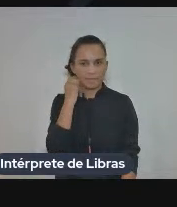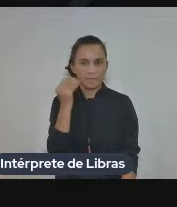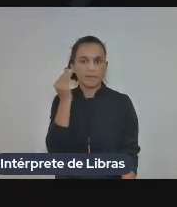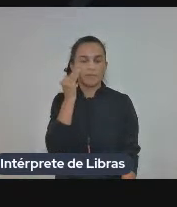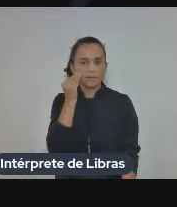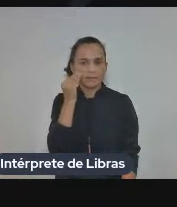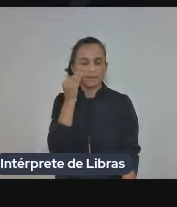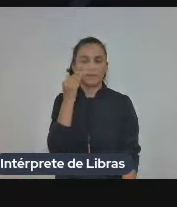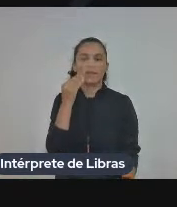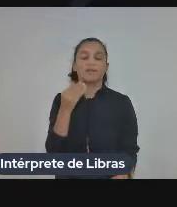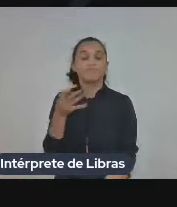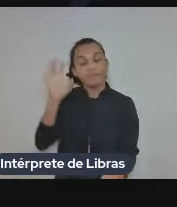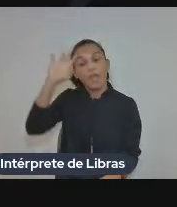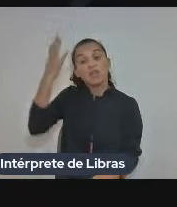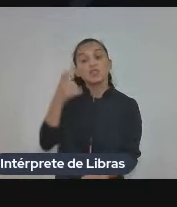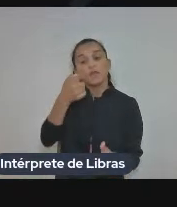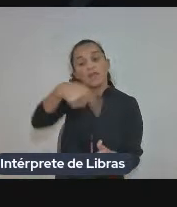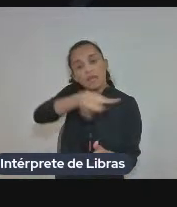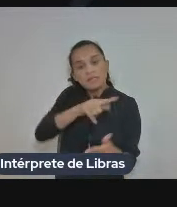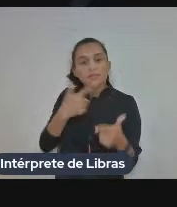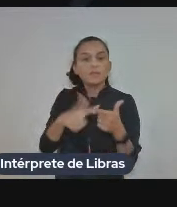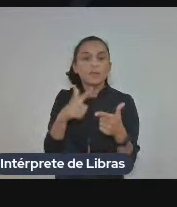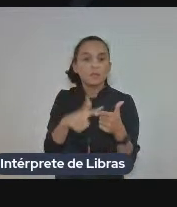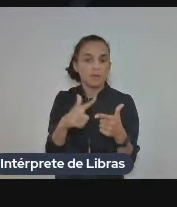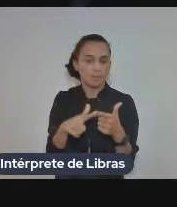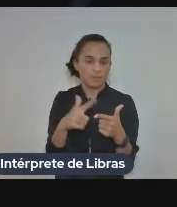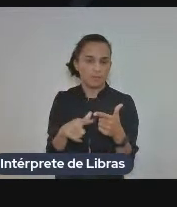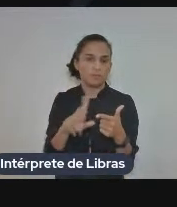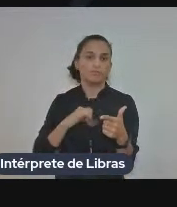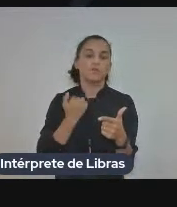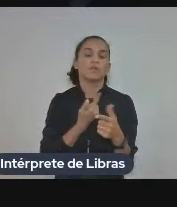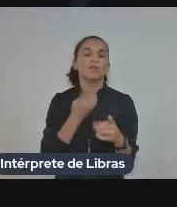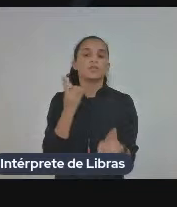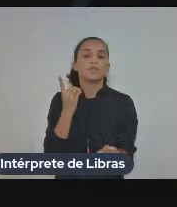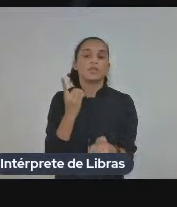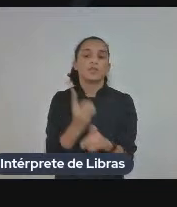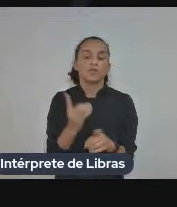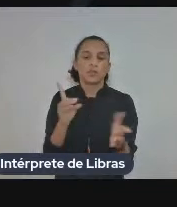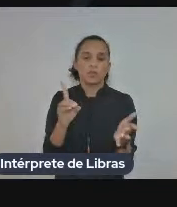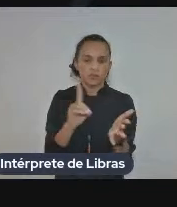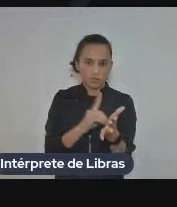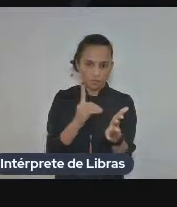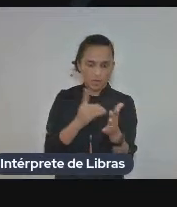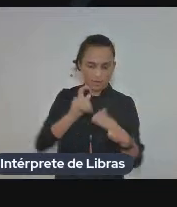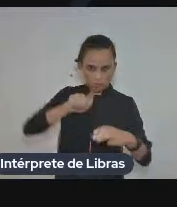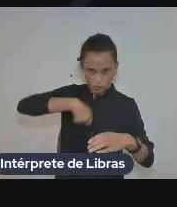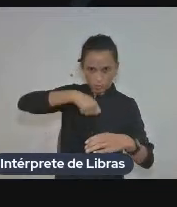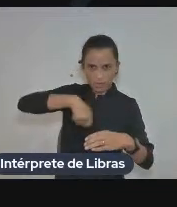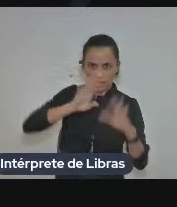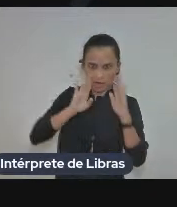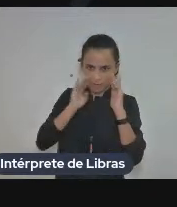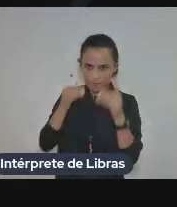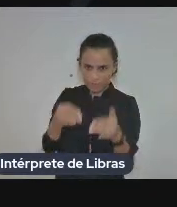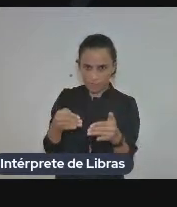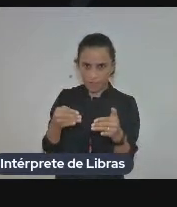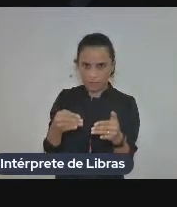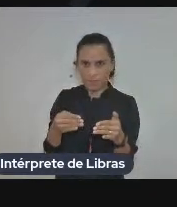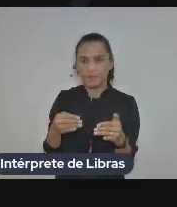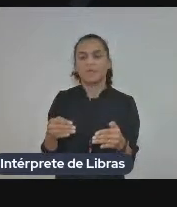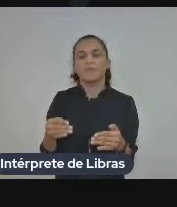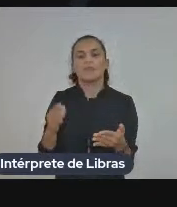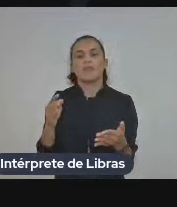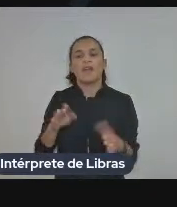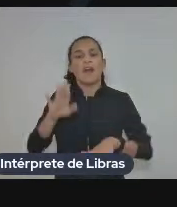problemas que encontramos nos missionários de culinária que muitas vezes trazem apenas